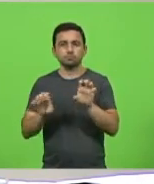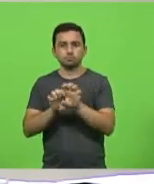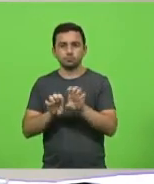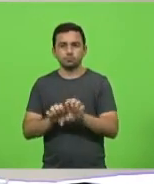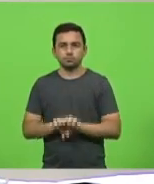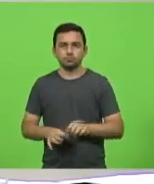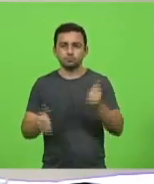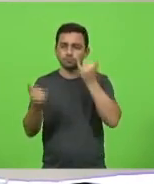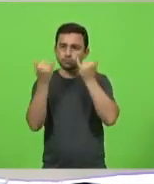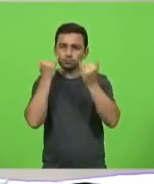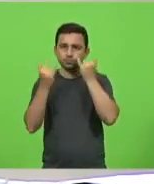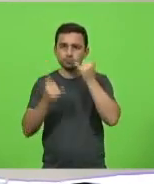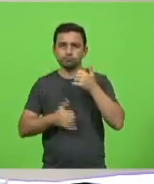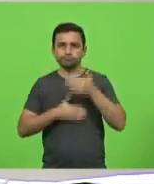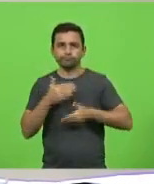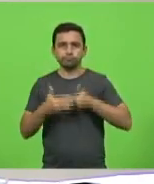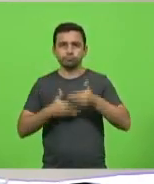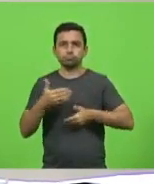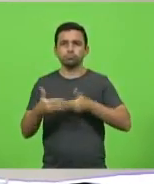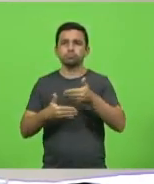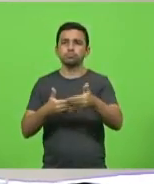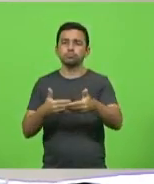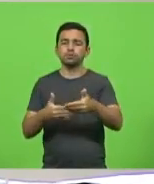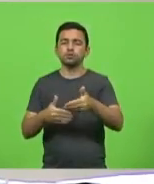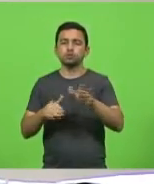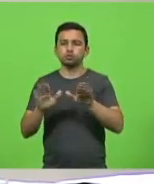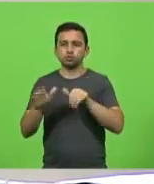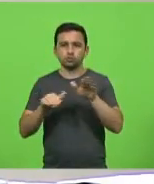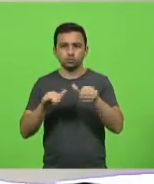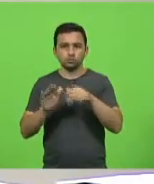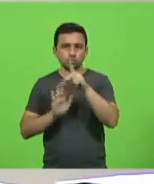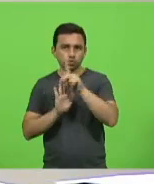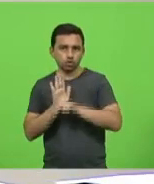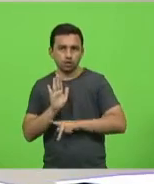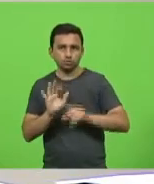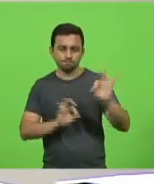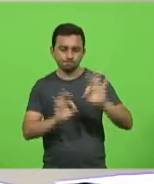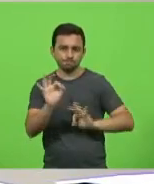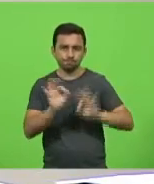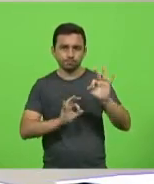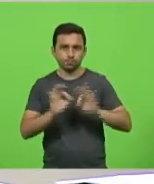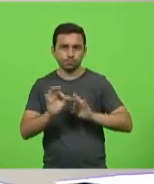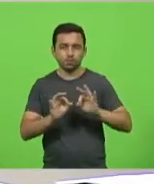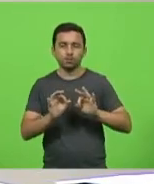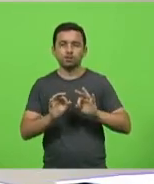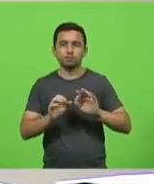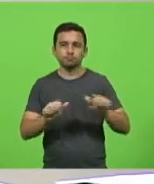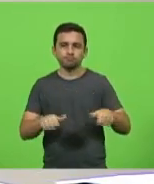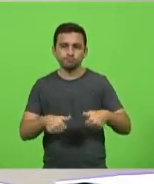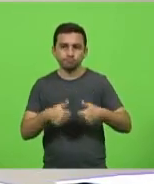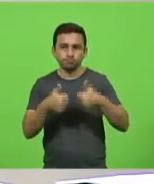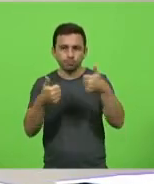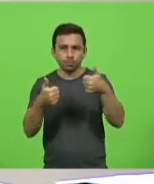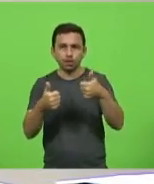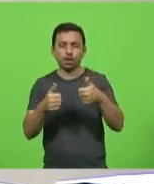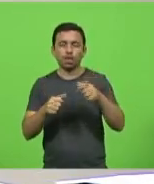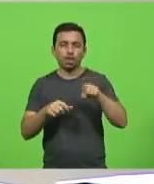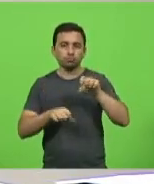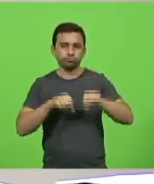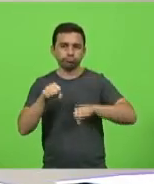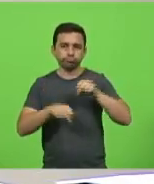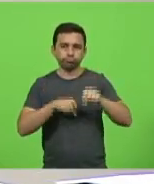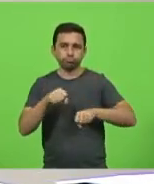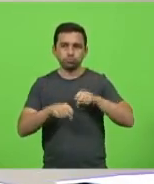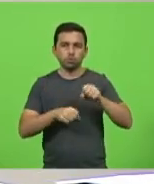acerca do processo de visa contratação de projeto de restauração e implantação de ciclovia na rodovia